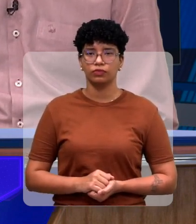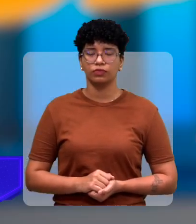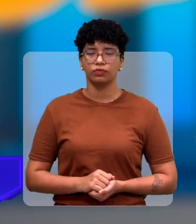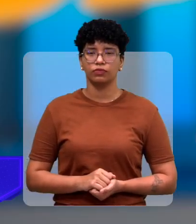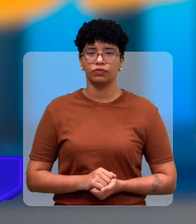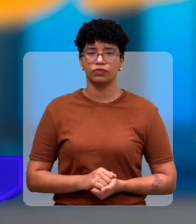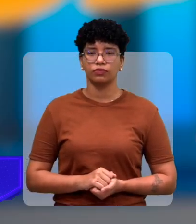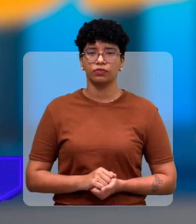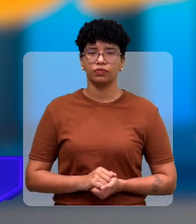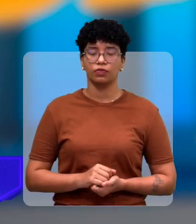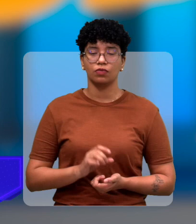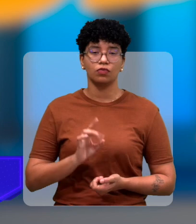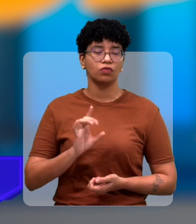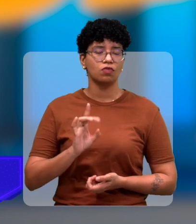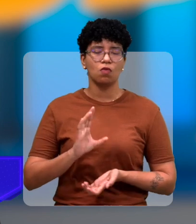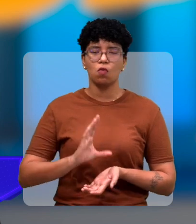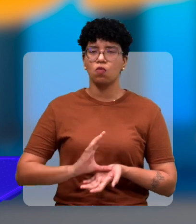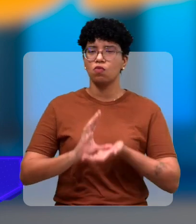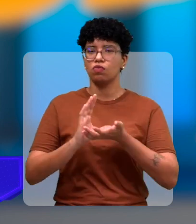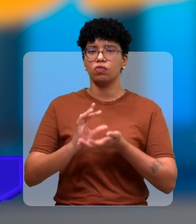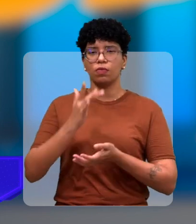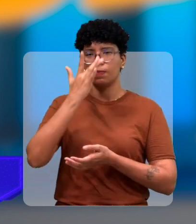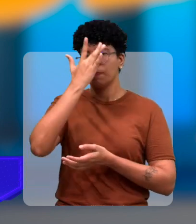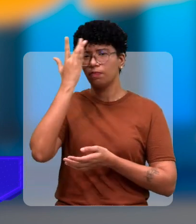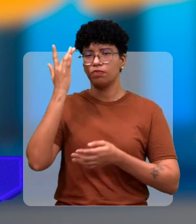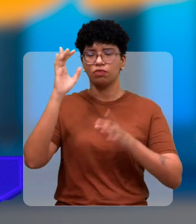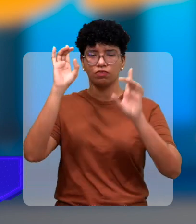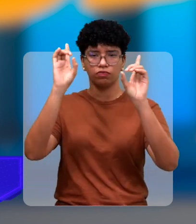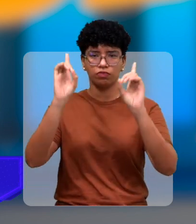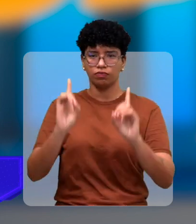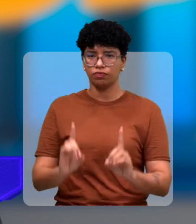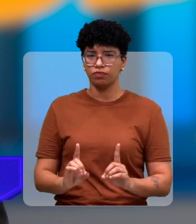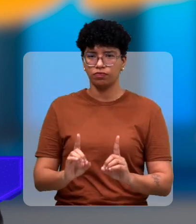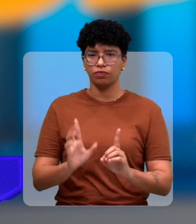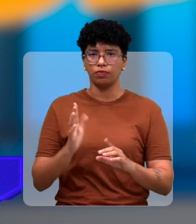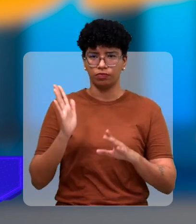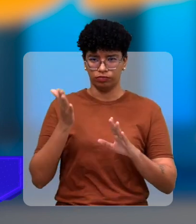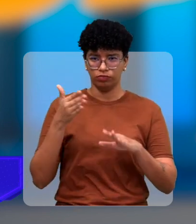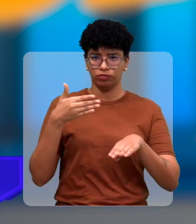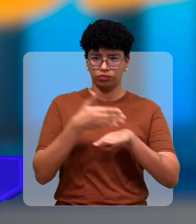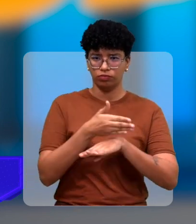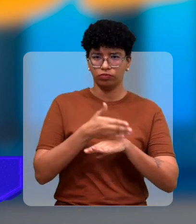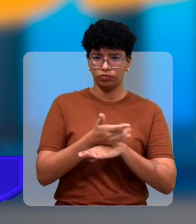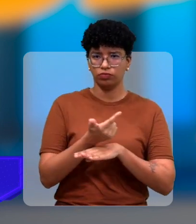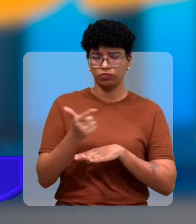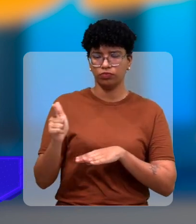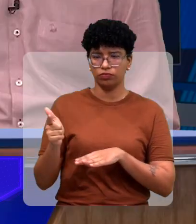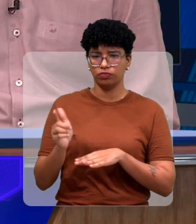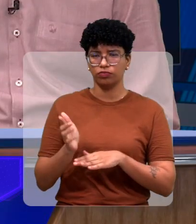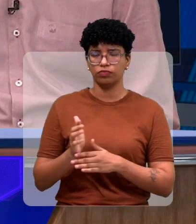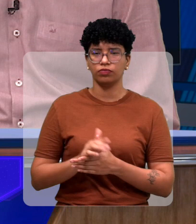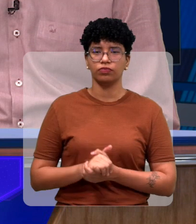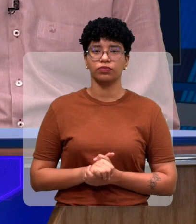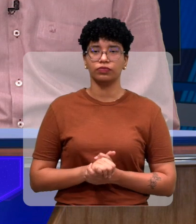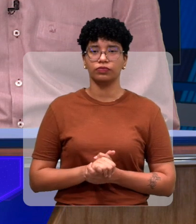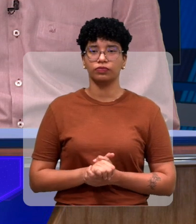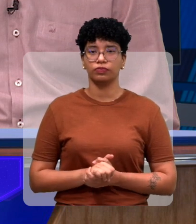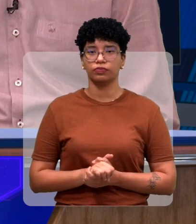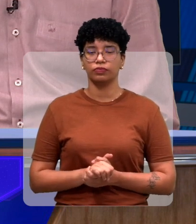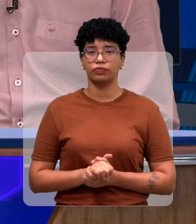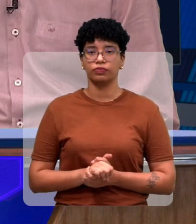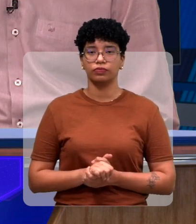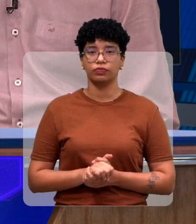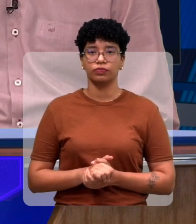só do conselho da pessoa com deficiência. Temos cadeiras... Mas já participaram disso, Já participaram de outros,